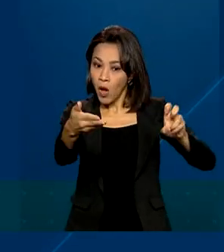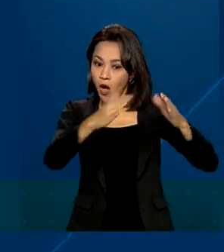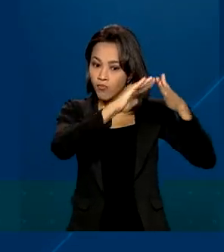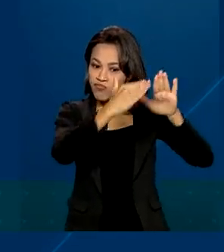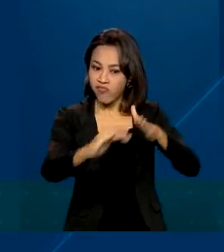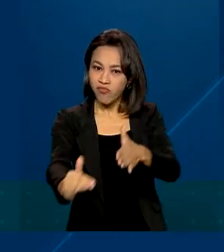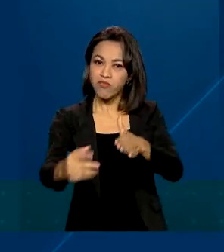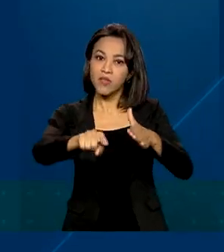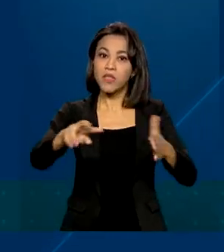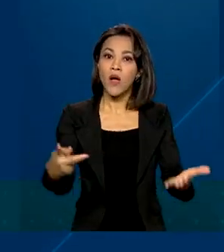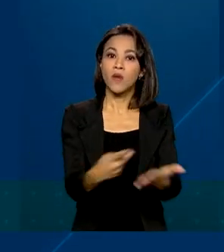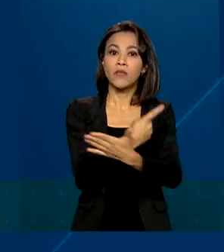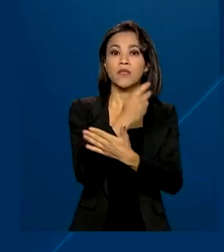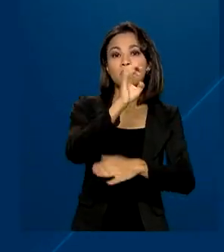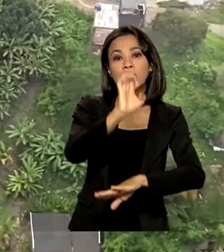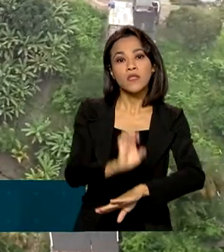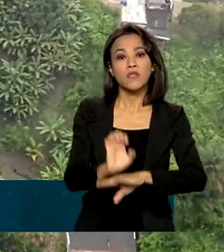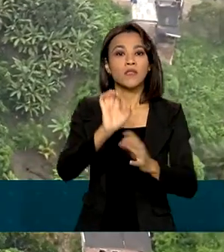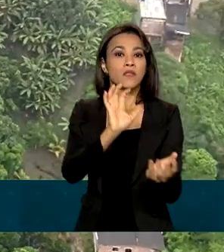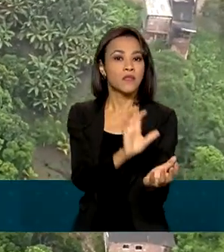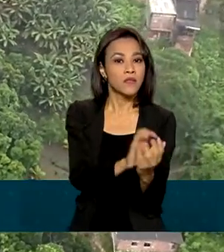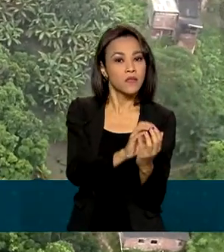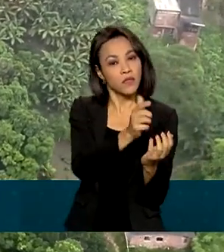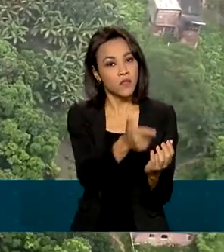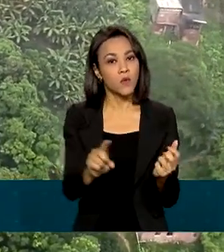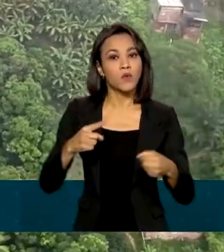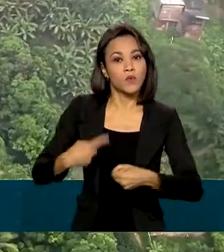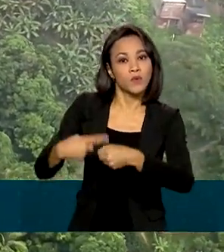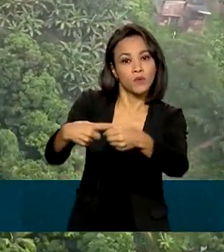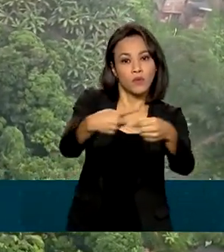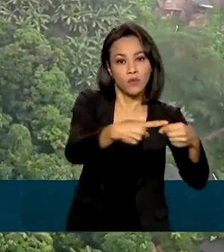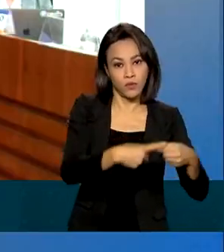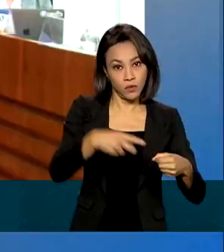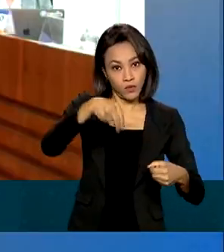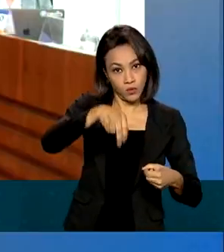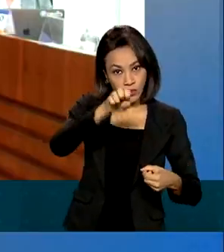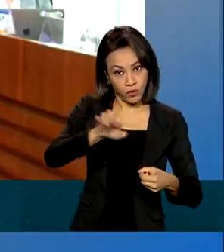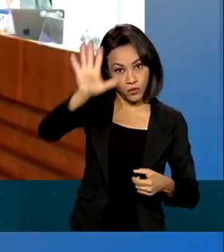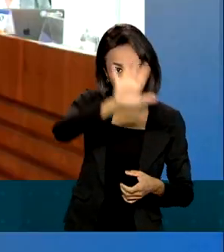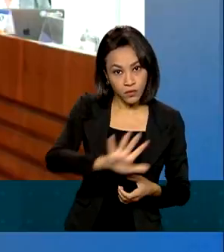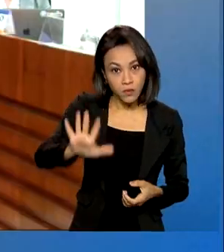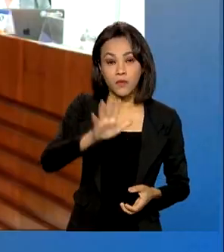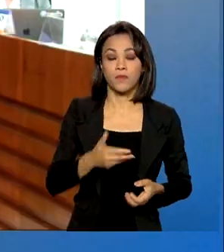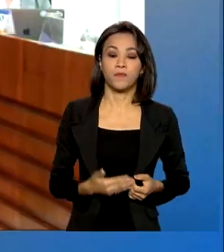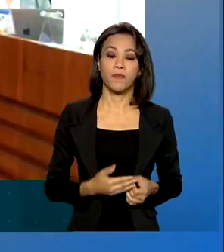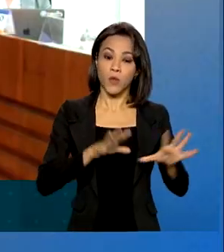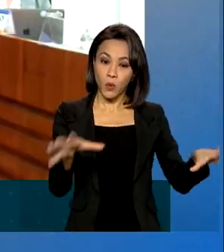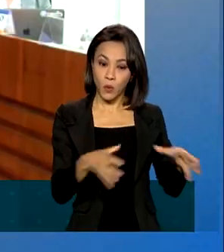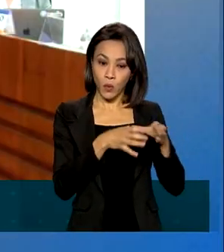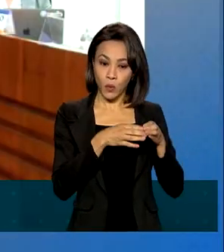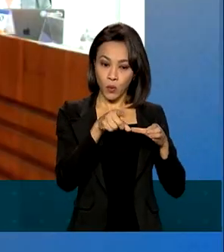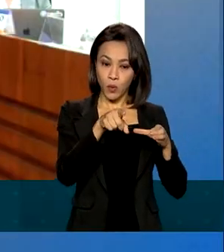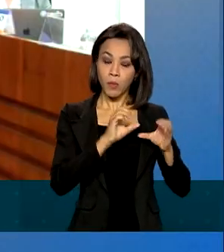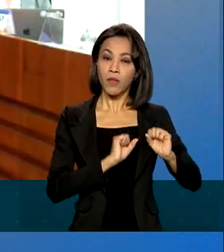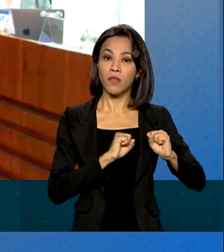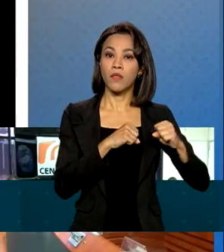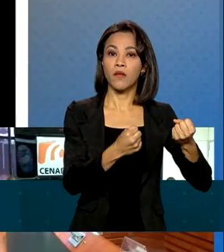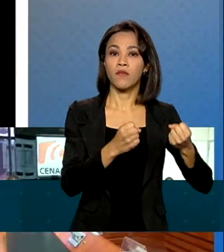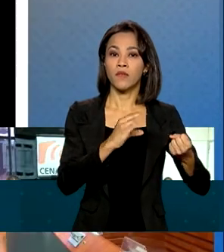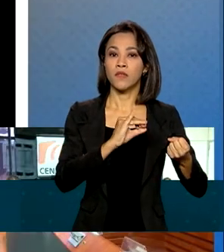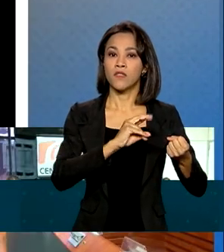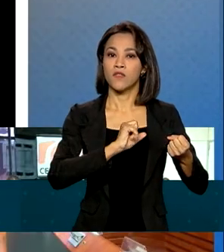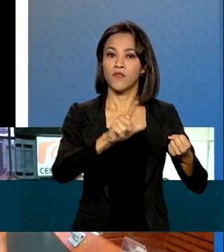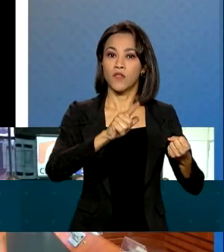os que atingem o estado de Pernambuco e outros municípios da região Nordeste. A Defesa Civil Nacional, em parceria com o Google,